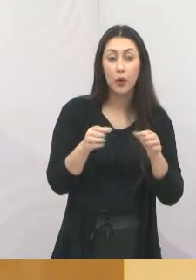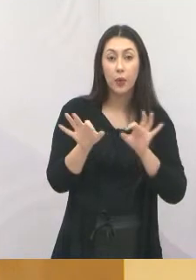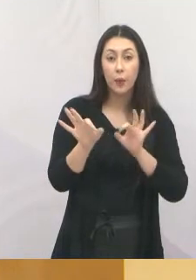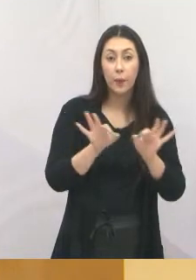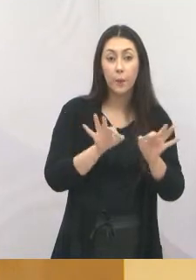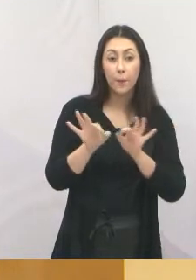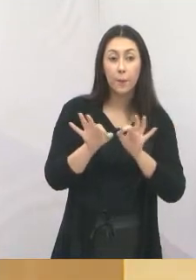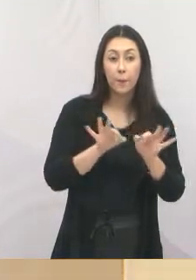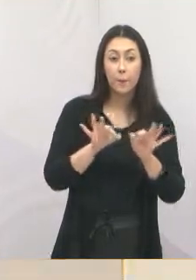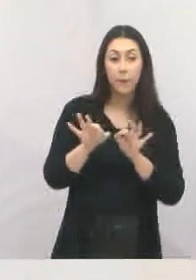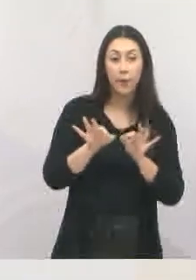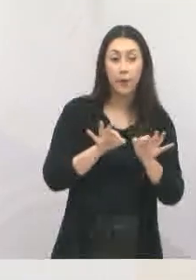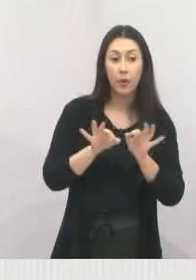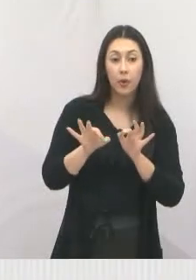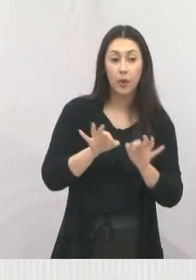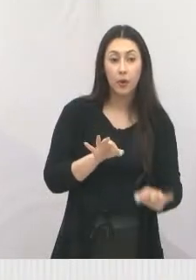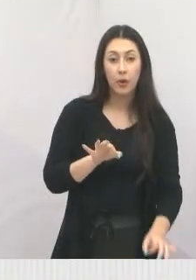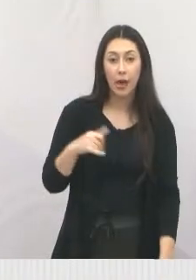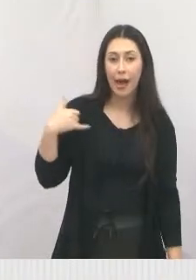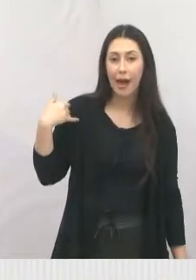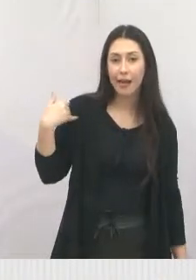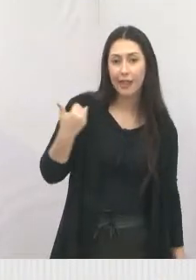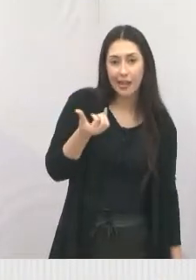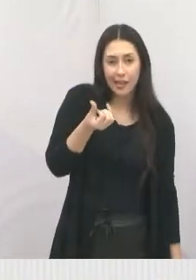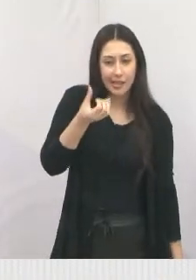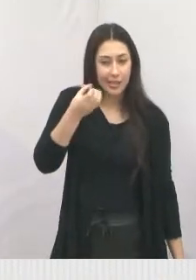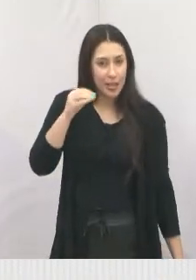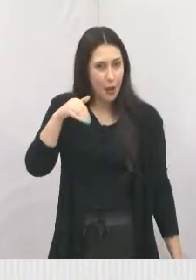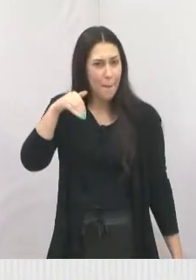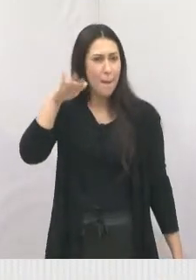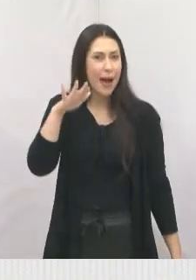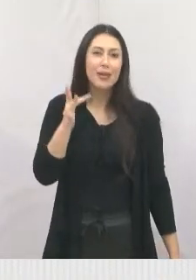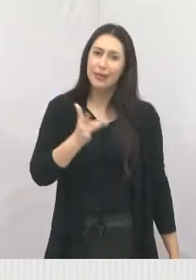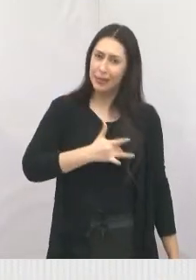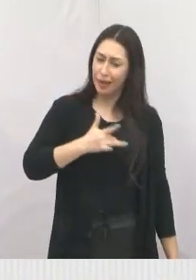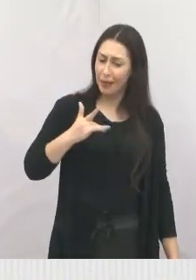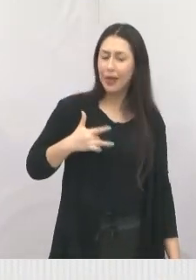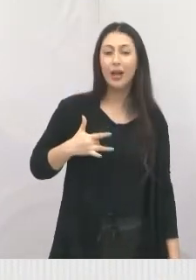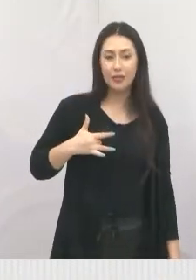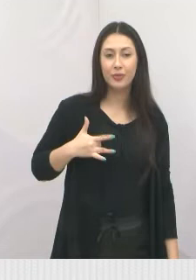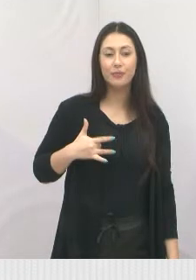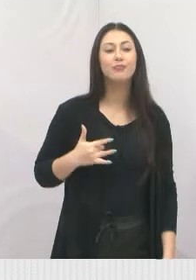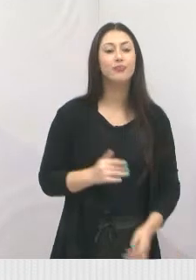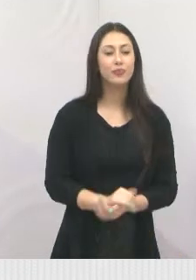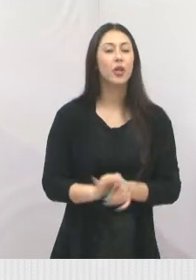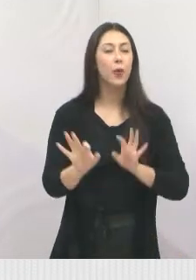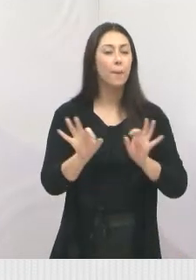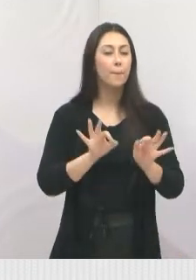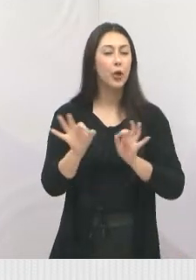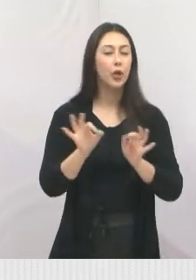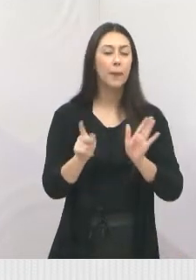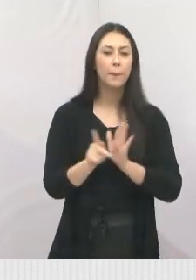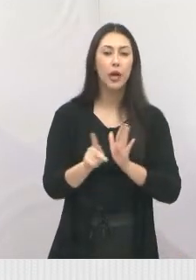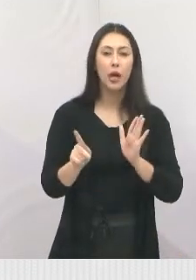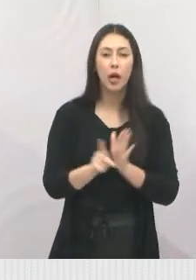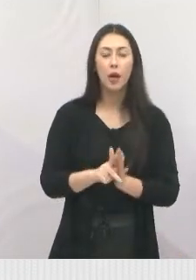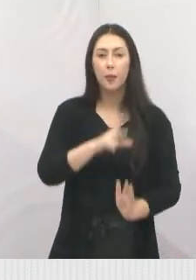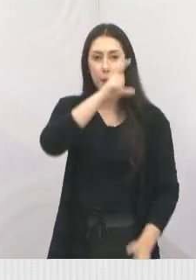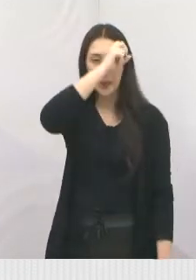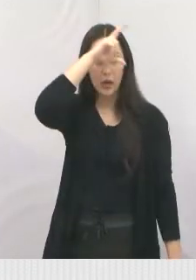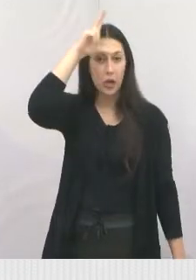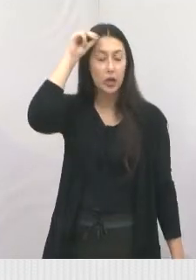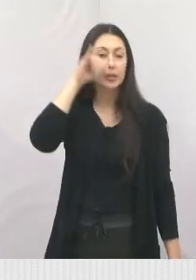60 Mais Saudável, que é uma iniciativa do governo Isaías, junto com a nossa